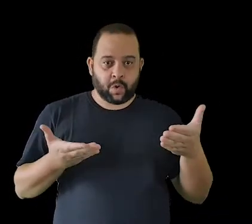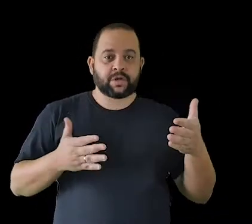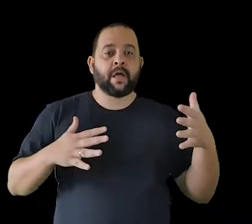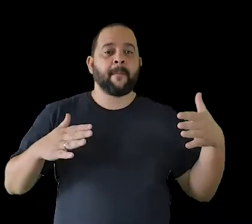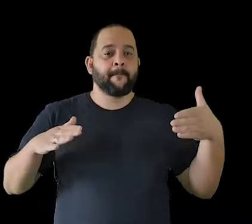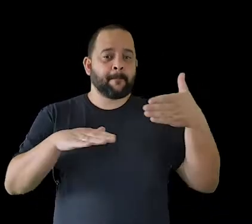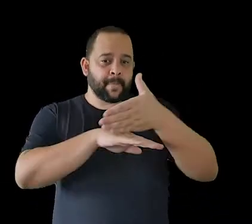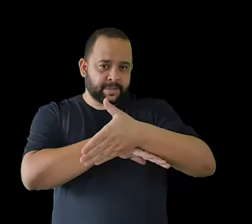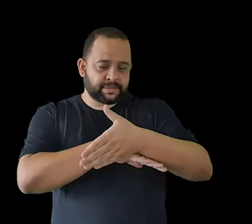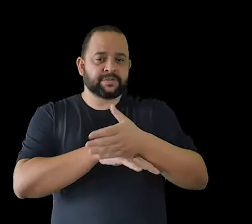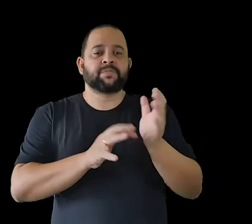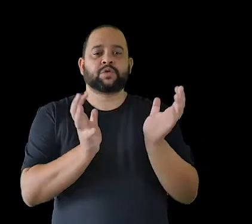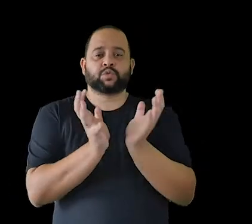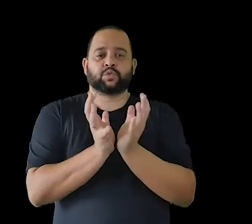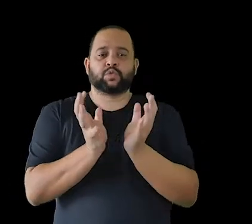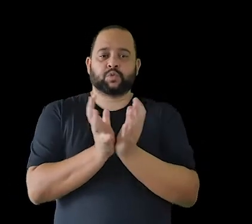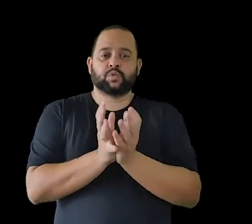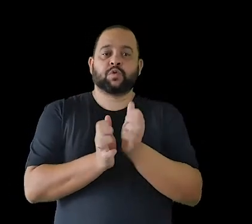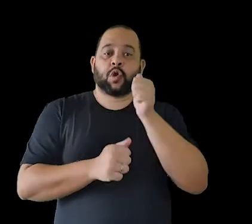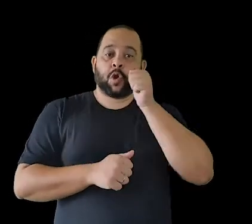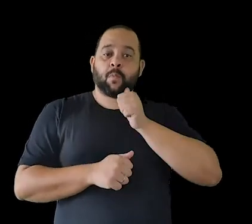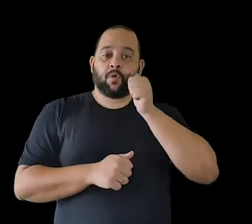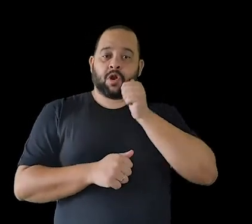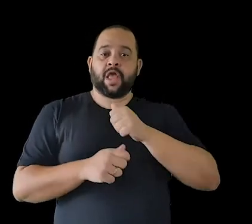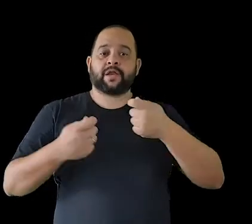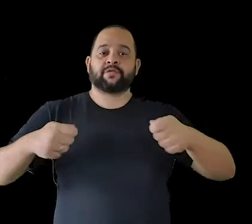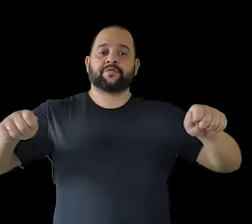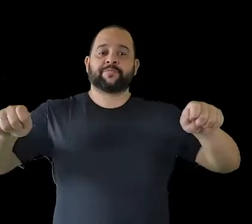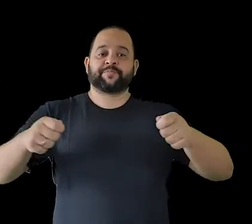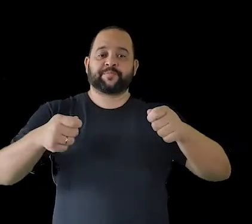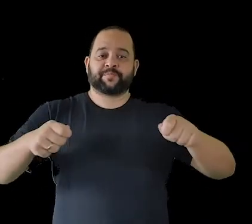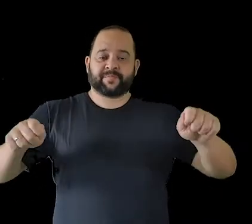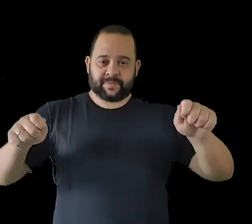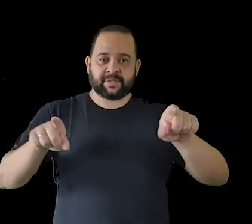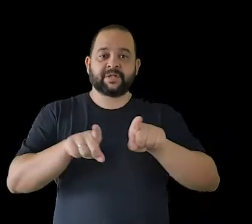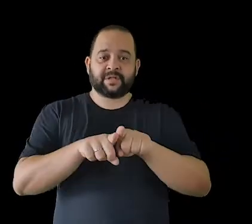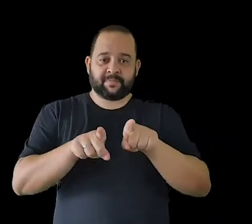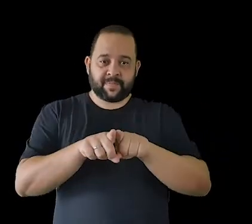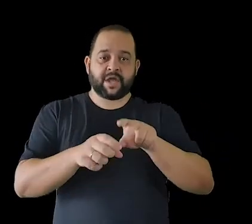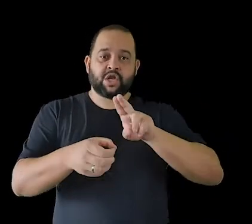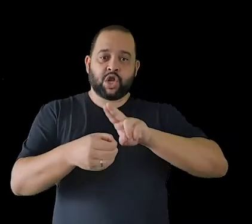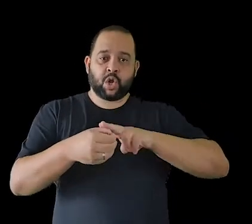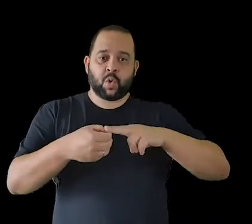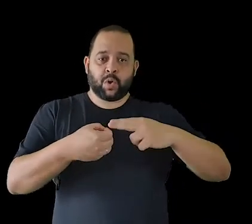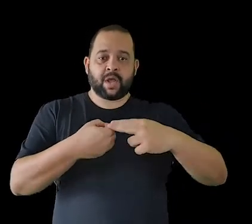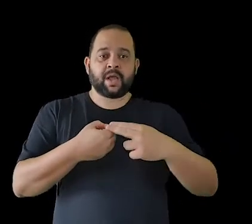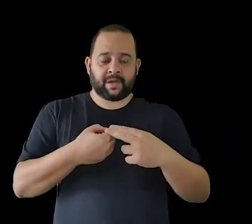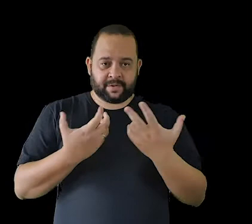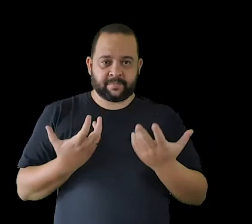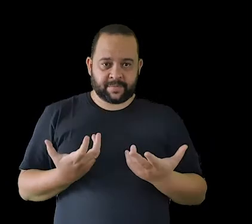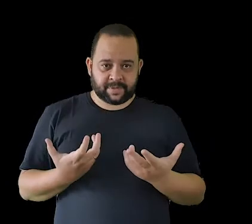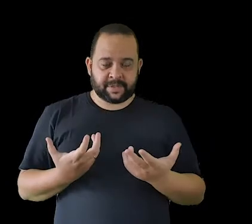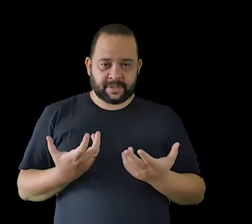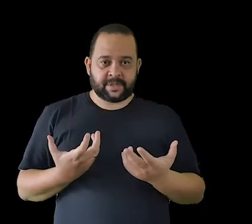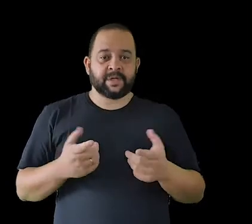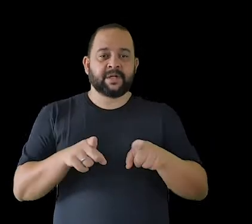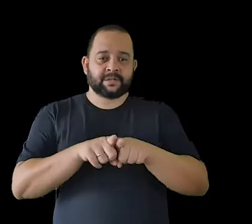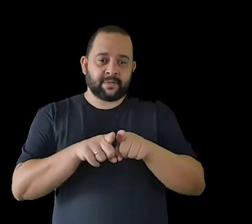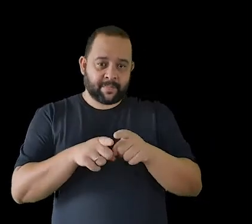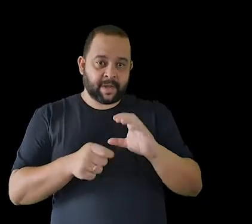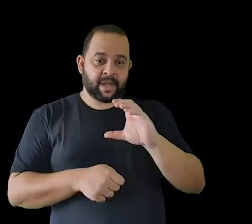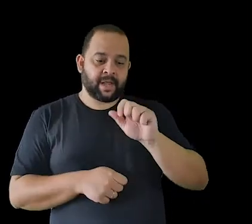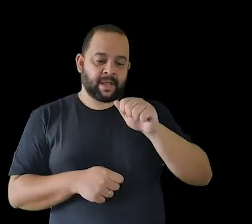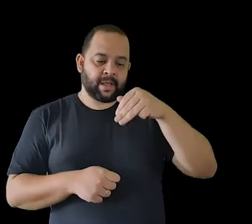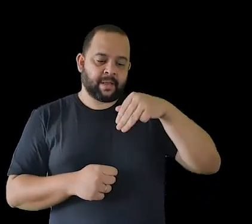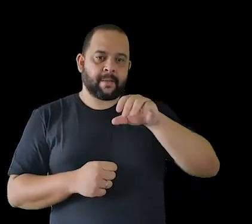Regentes e ela é mestranda em performance na Unicamp. Ela também atua como regente titular e diretora artística da Camerata